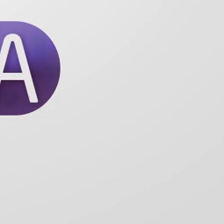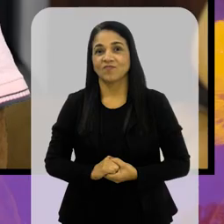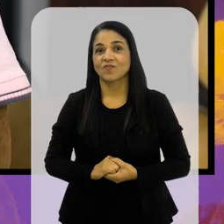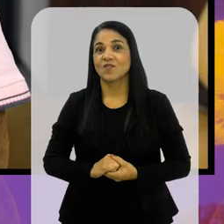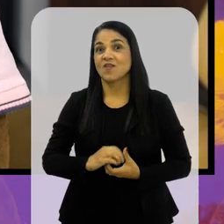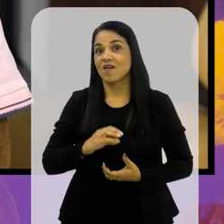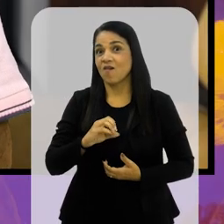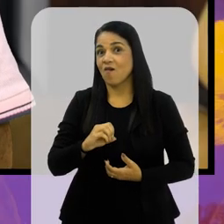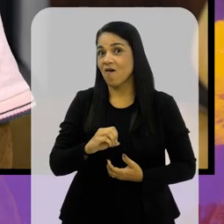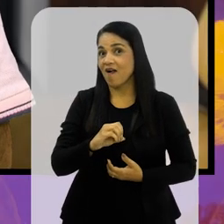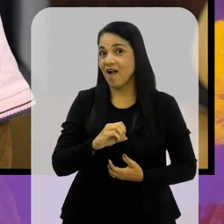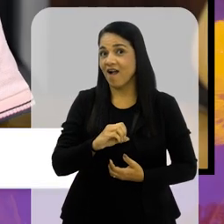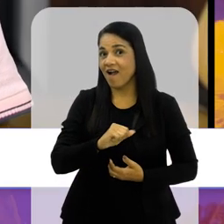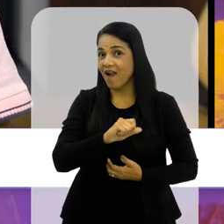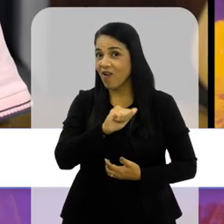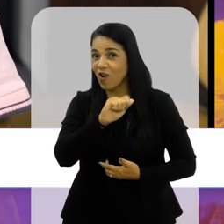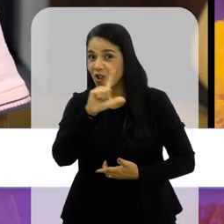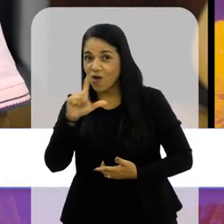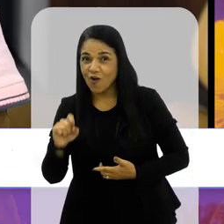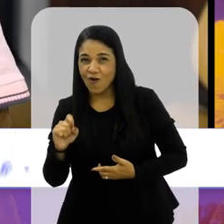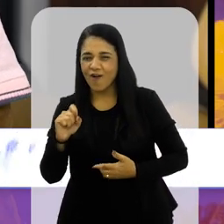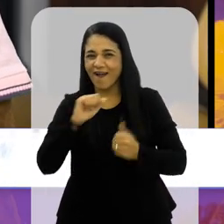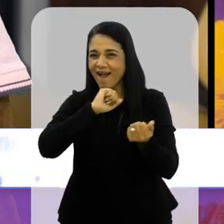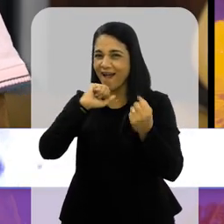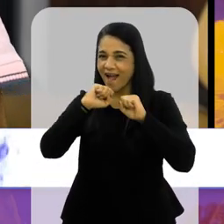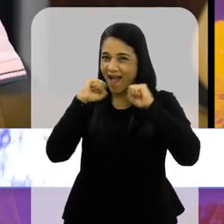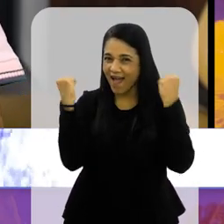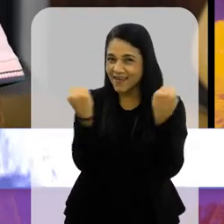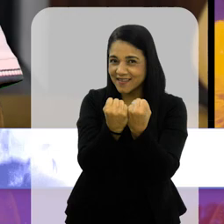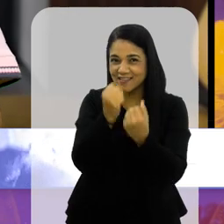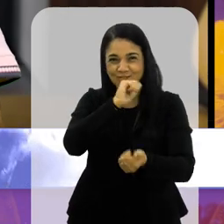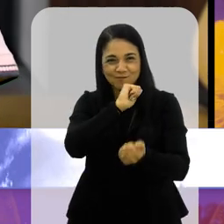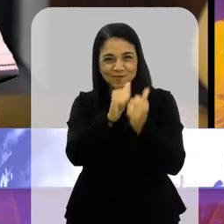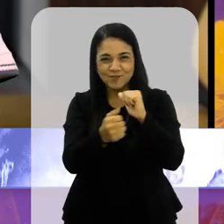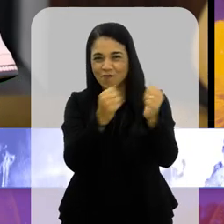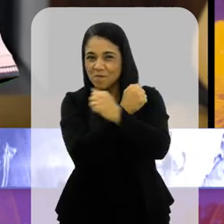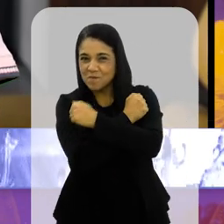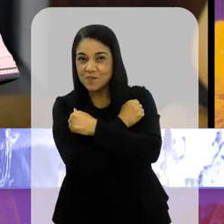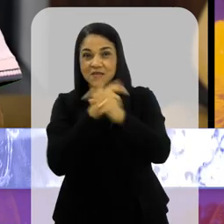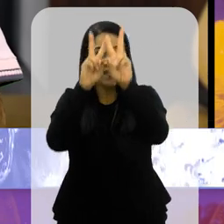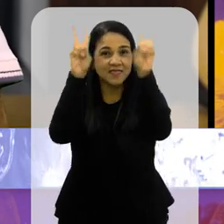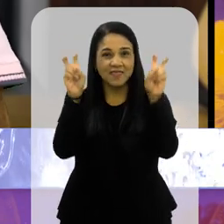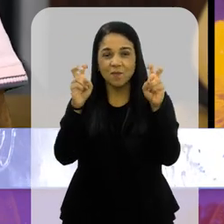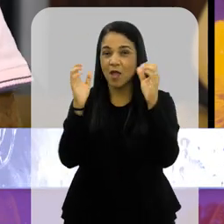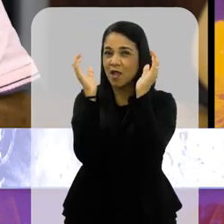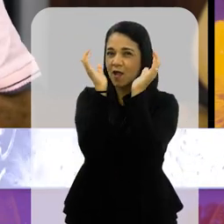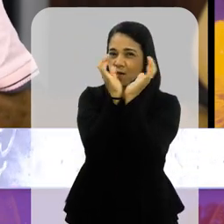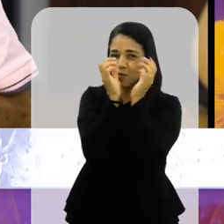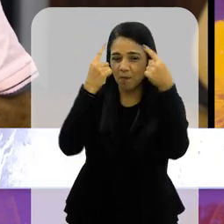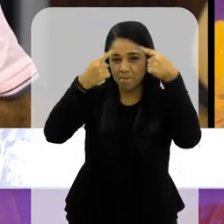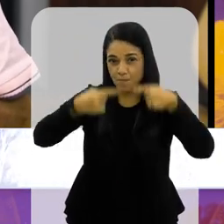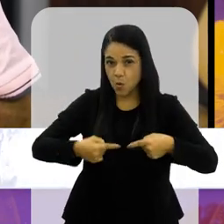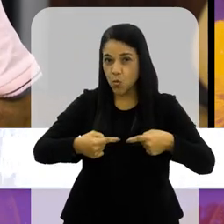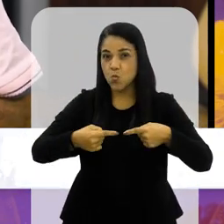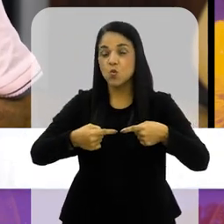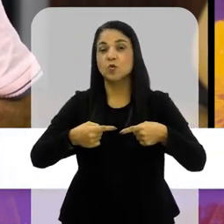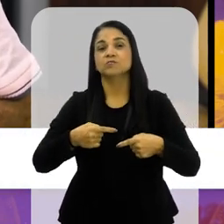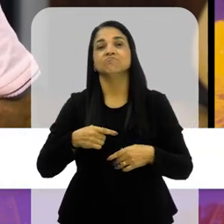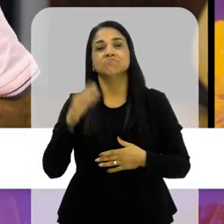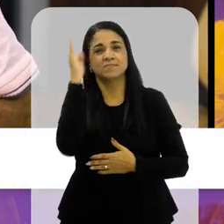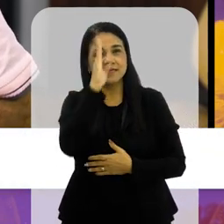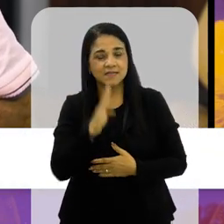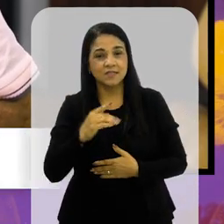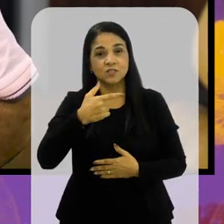Alô amigos do Arena Esportiva, aquele abraço. O tema do programa, o Campeonato Brasileiro de